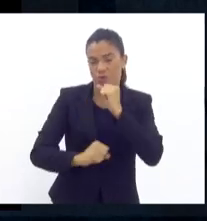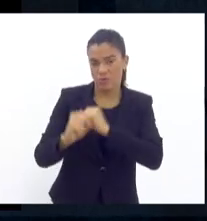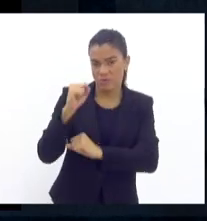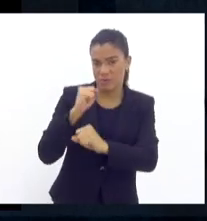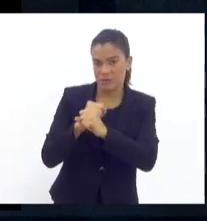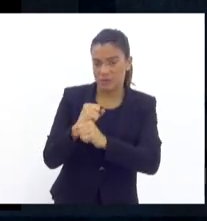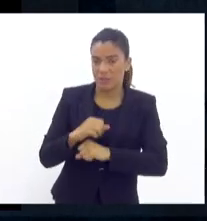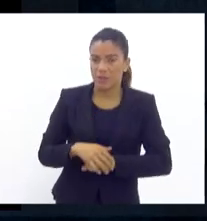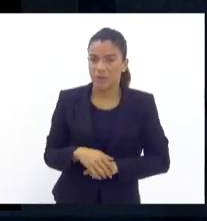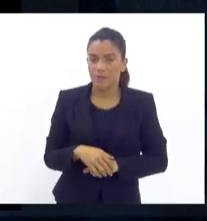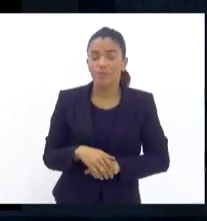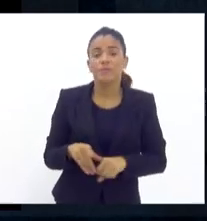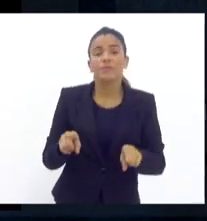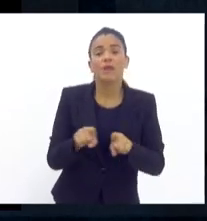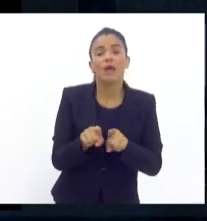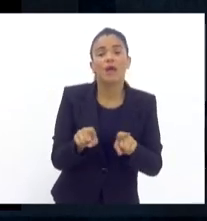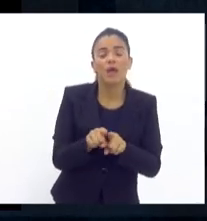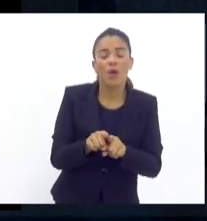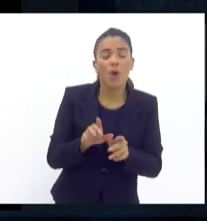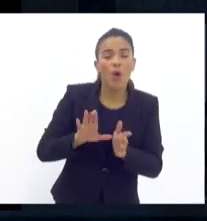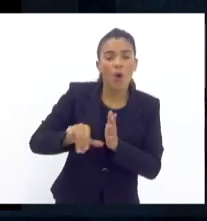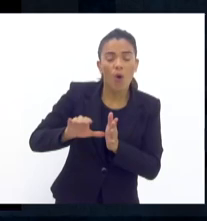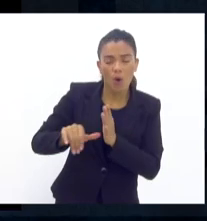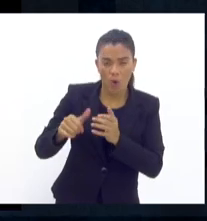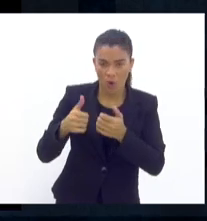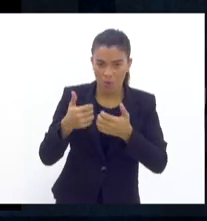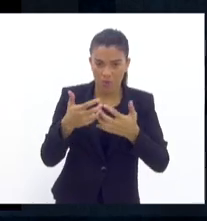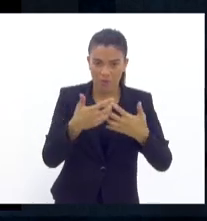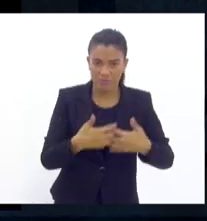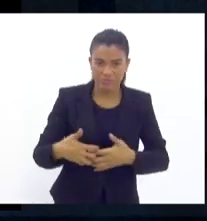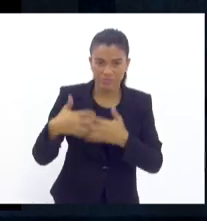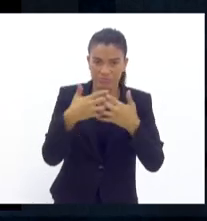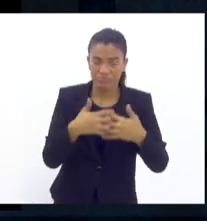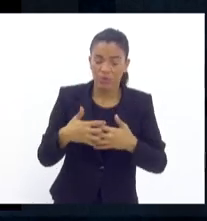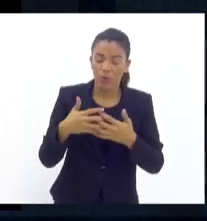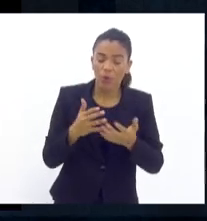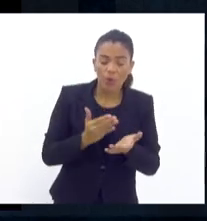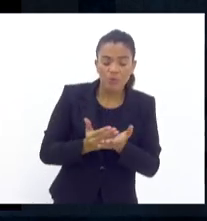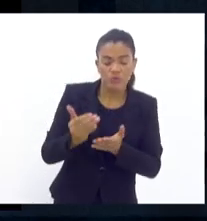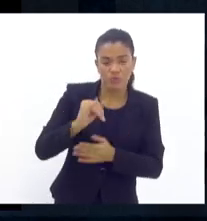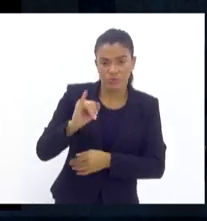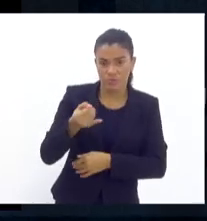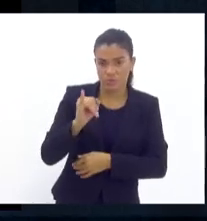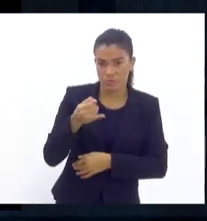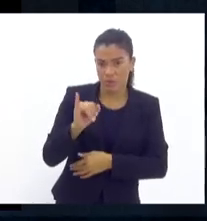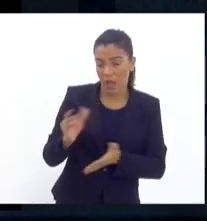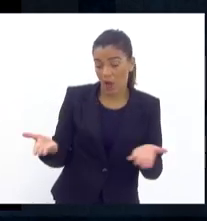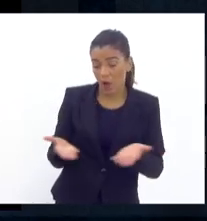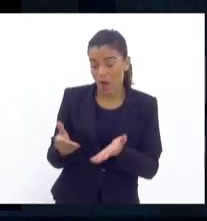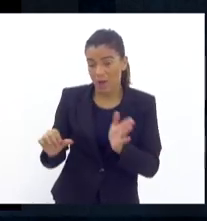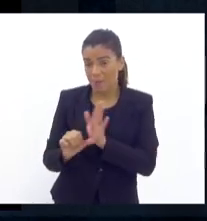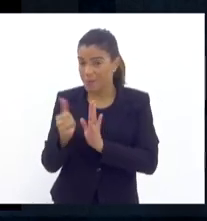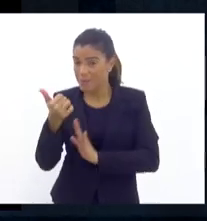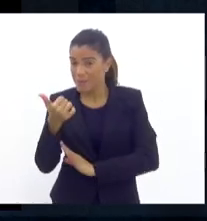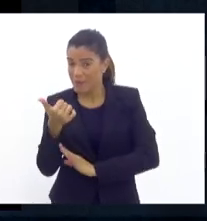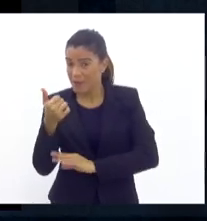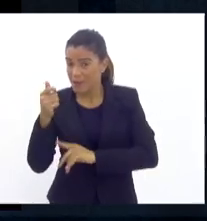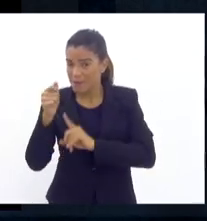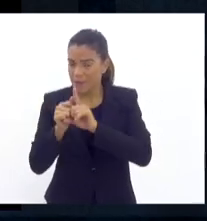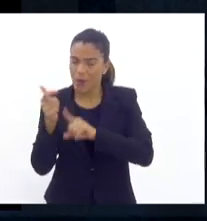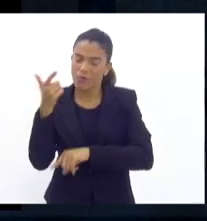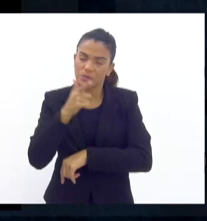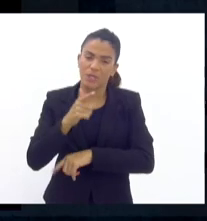2022. e o roubo de carga, que desde janeiro é o primeiro mês que nós conseguimos ficar no verde,